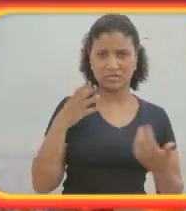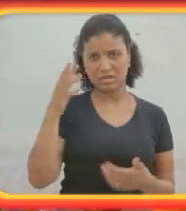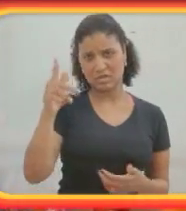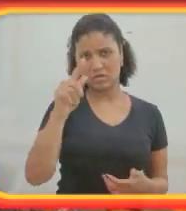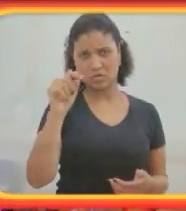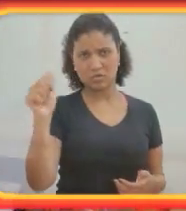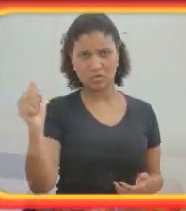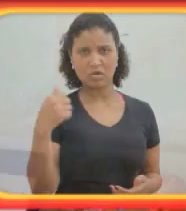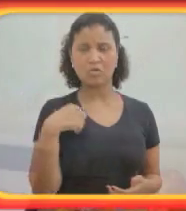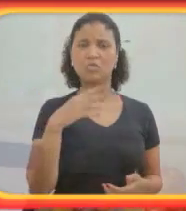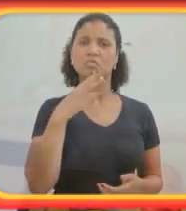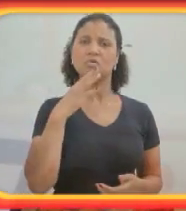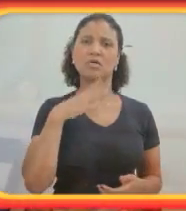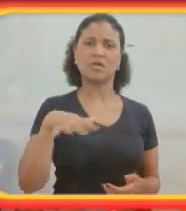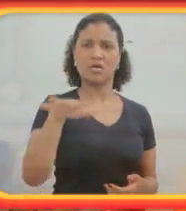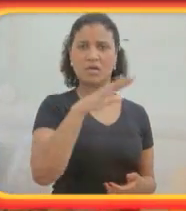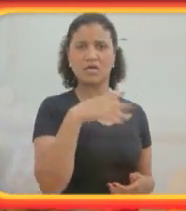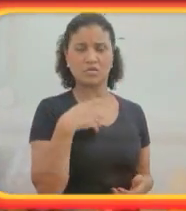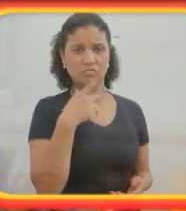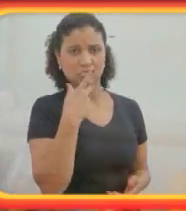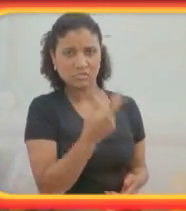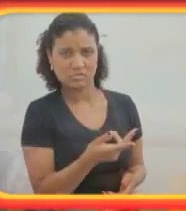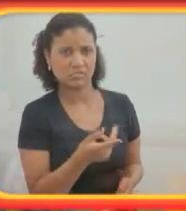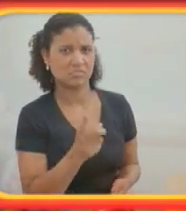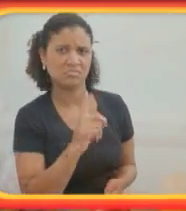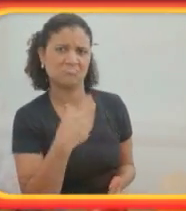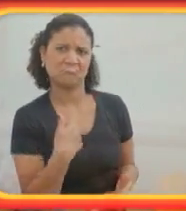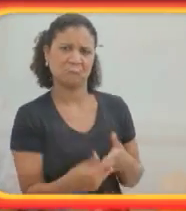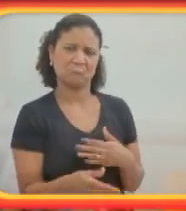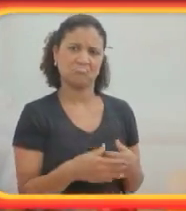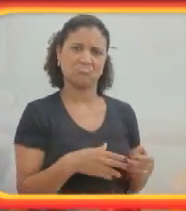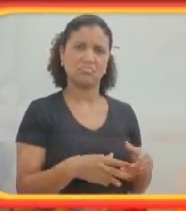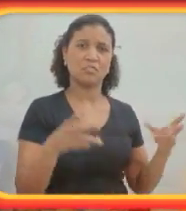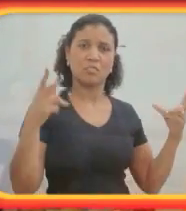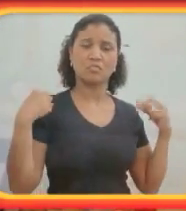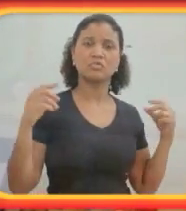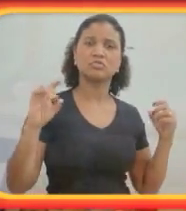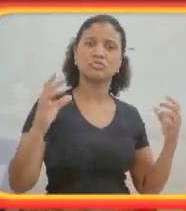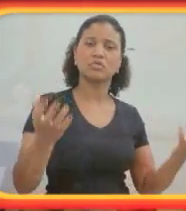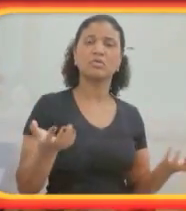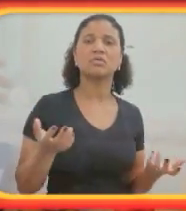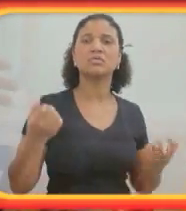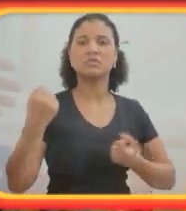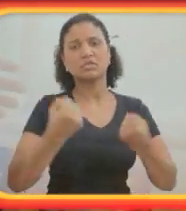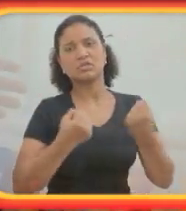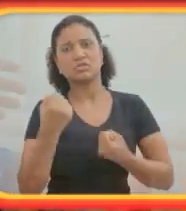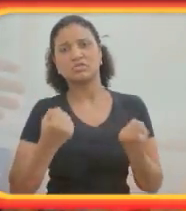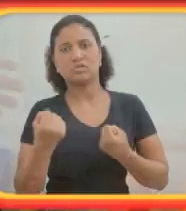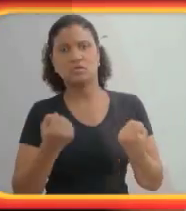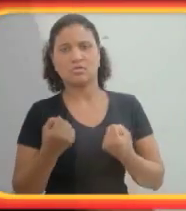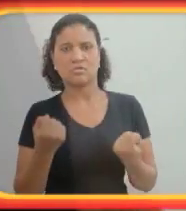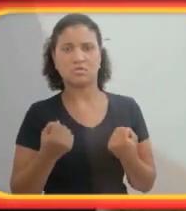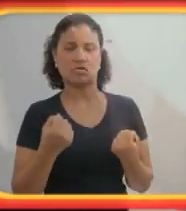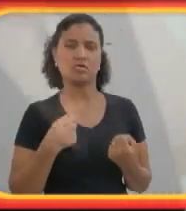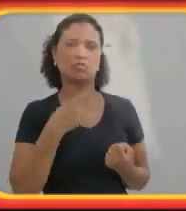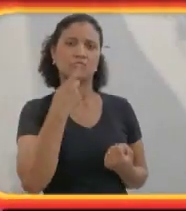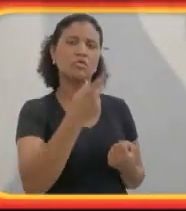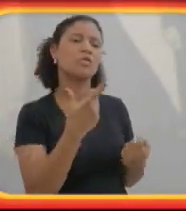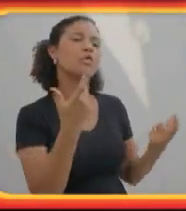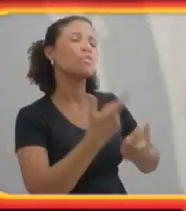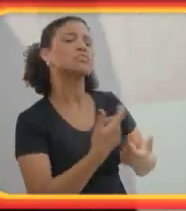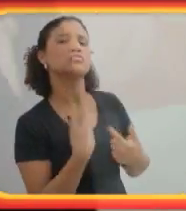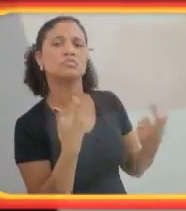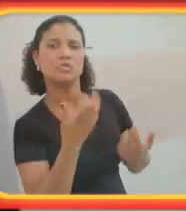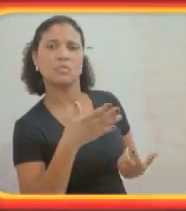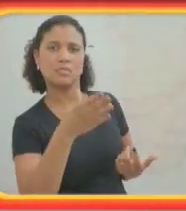e eu não conheço a área. Eu disse, eu não ligo para isso. O motorista só tem que dirigir o carro. Eu digo aonde ele ir. Eu